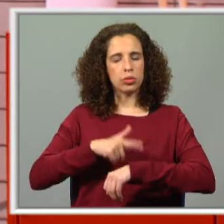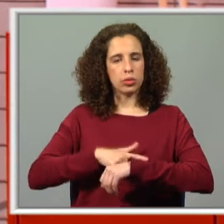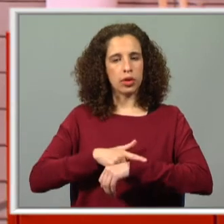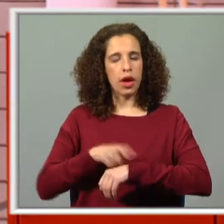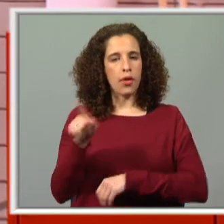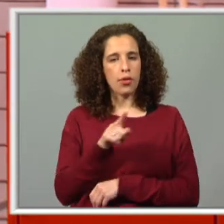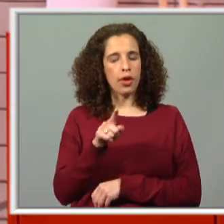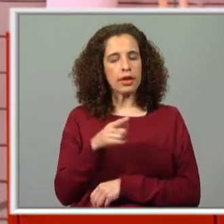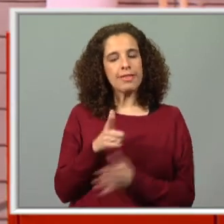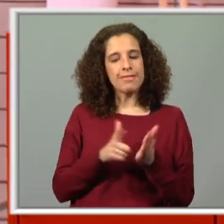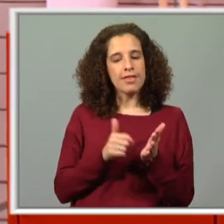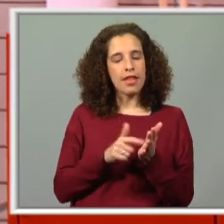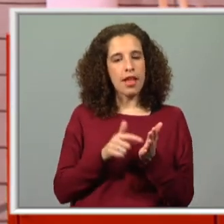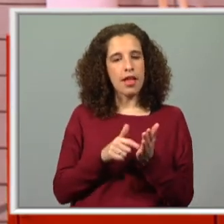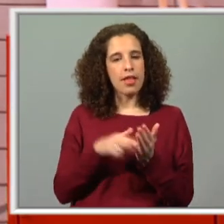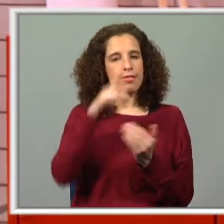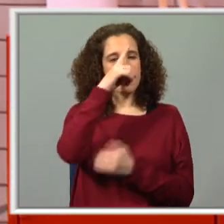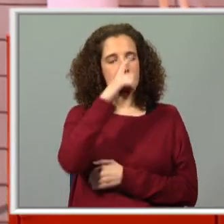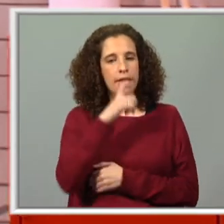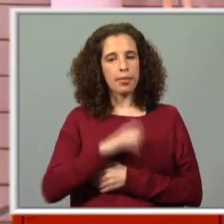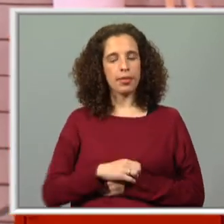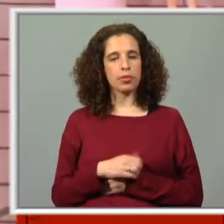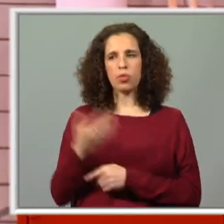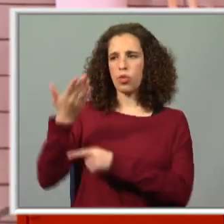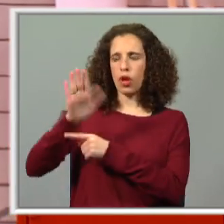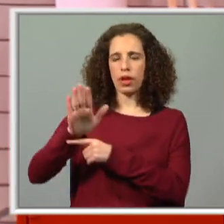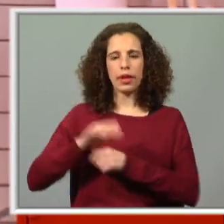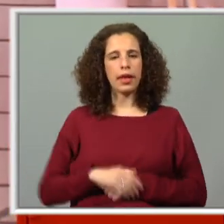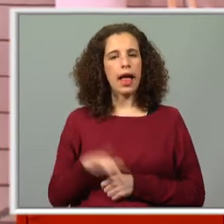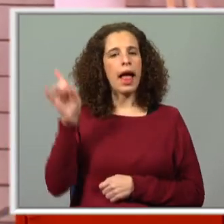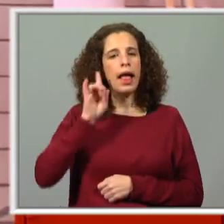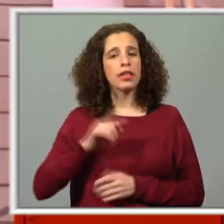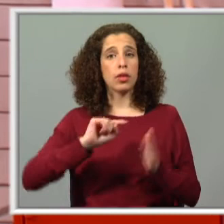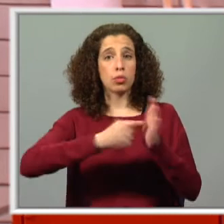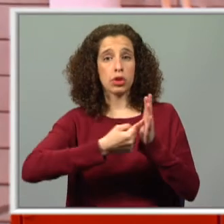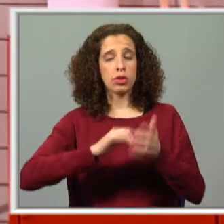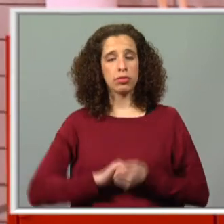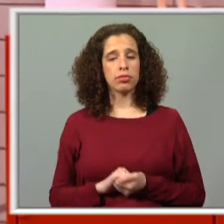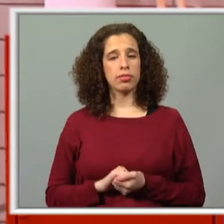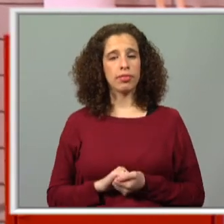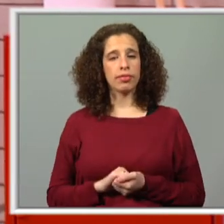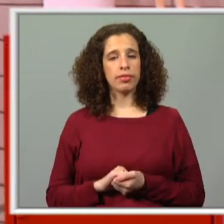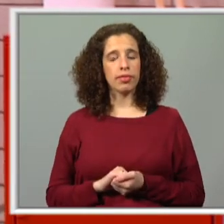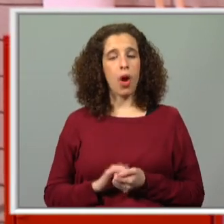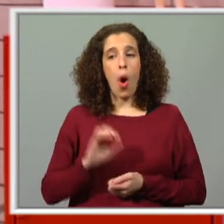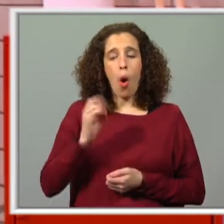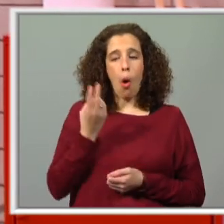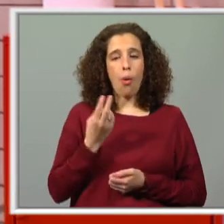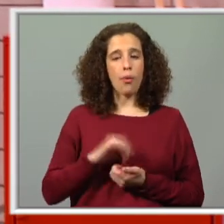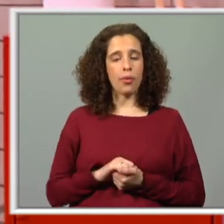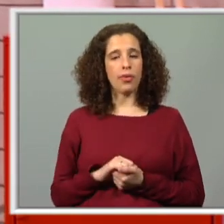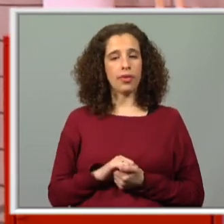vocês, seja necessário, vocês lembrarem-se. Por exemplo, a data de um teste, não é? ou